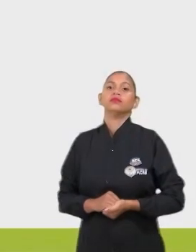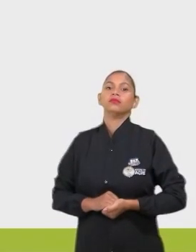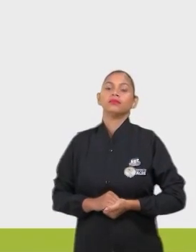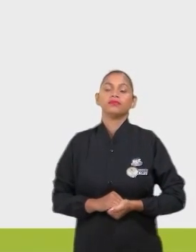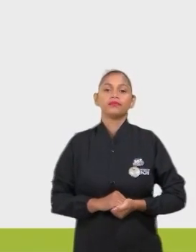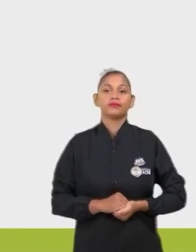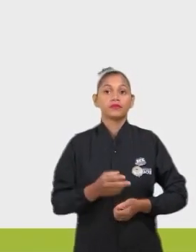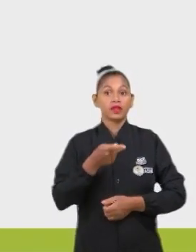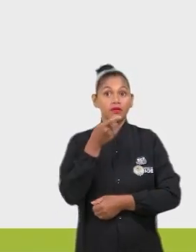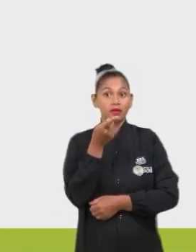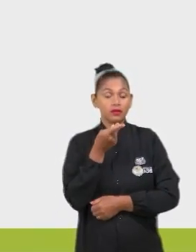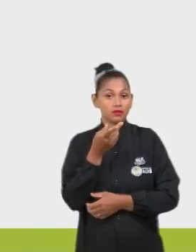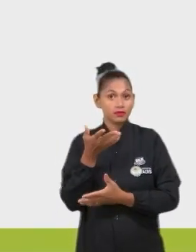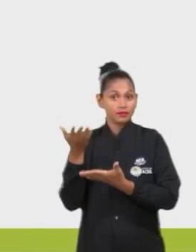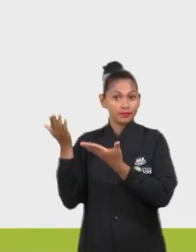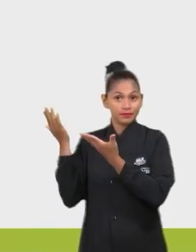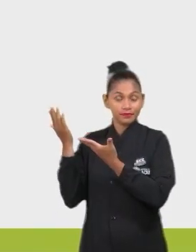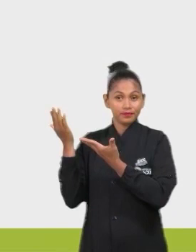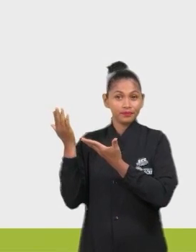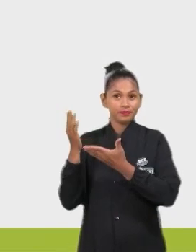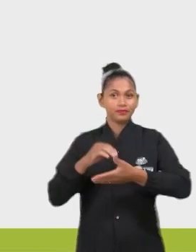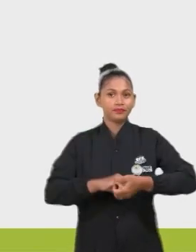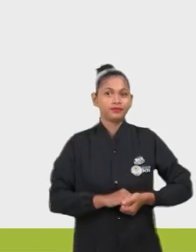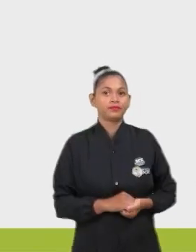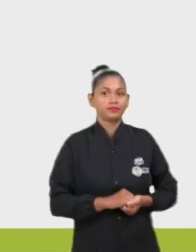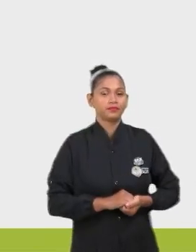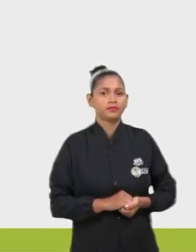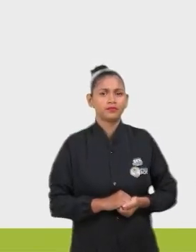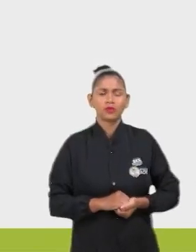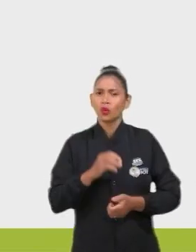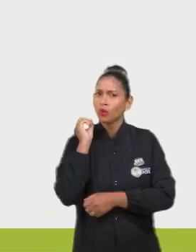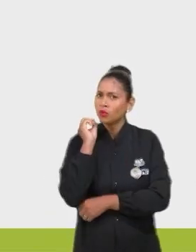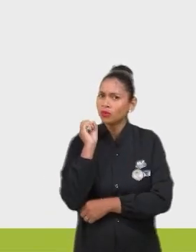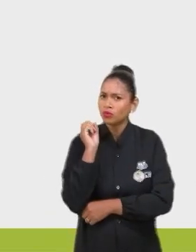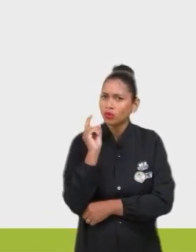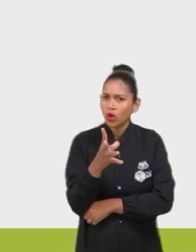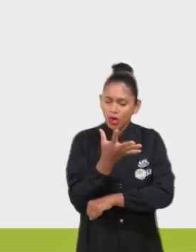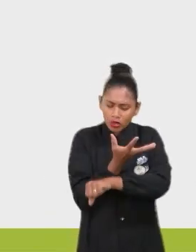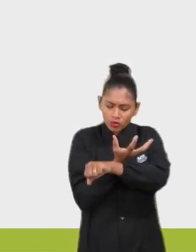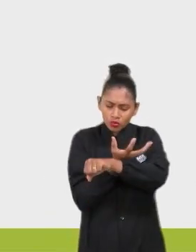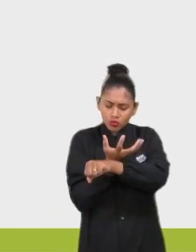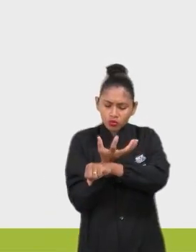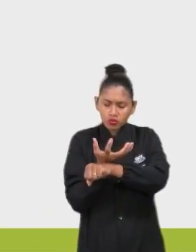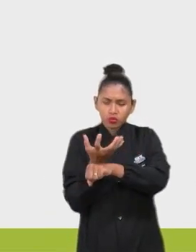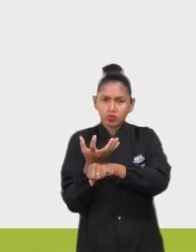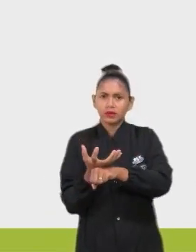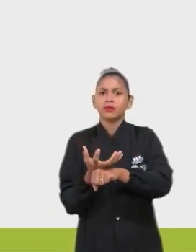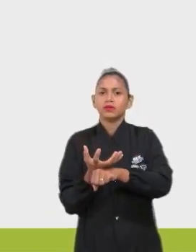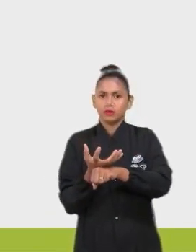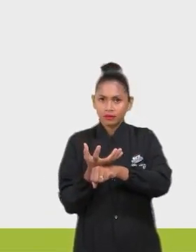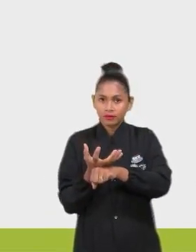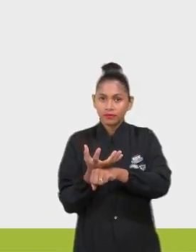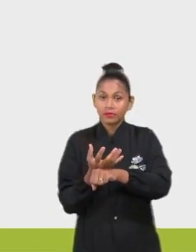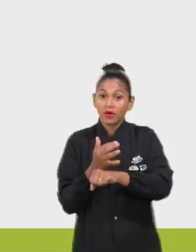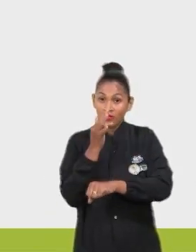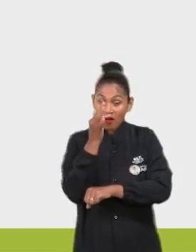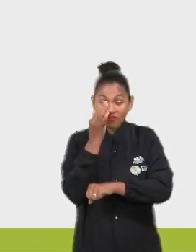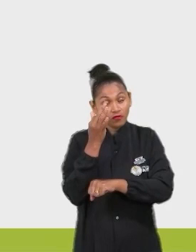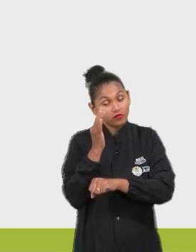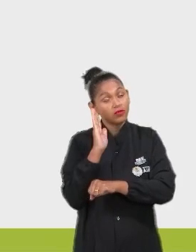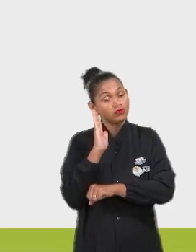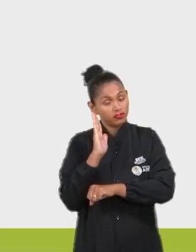Diz assim, uma charge. Ok, brotinho. Isso é uma flor já crescida, que está